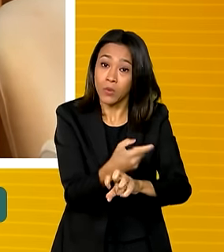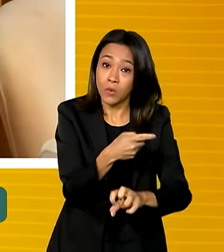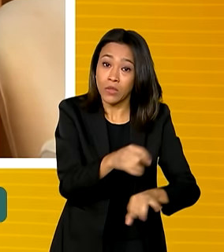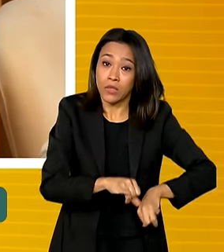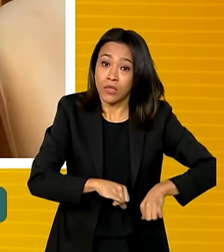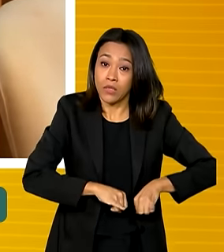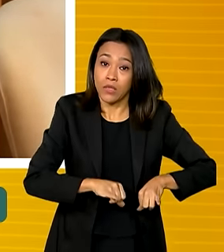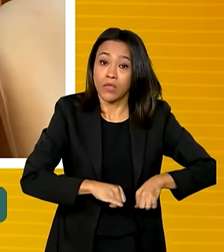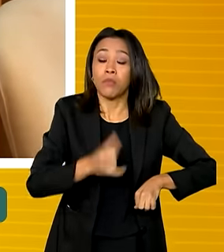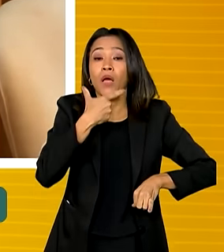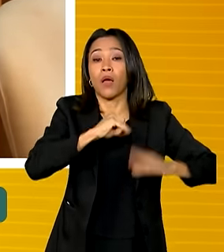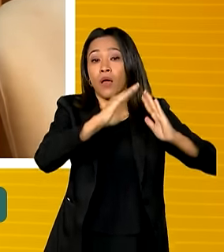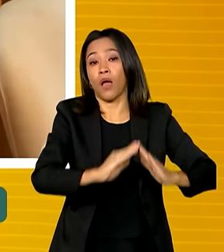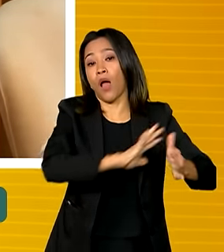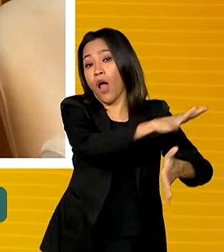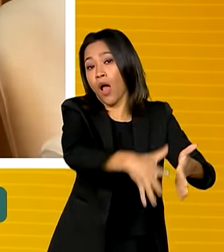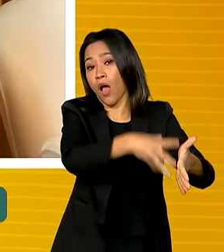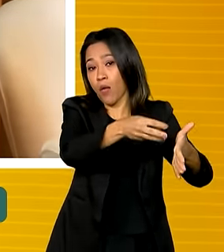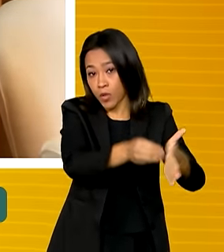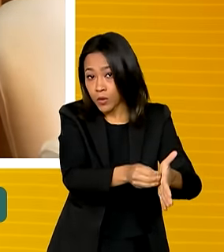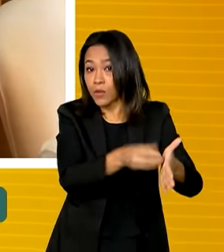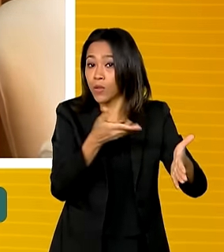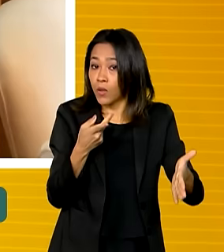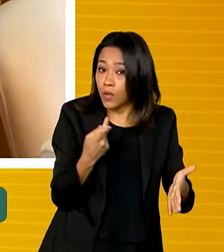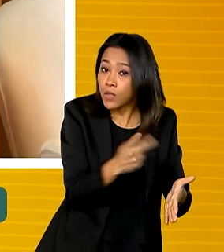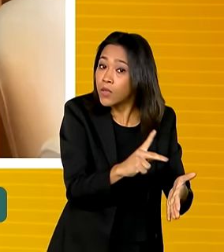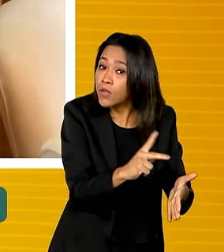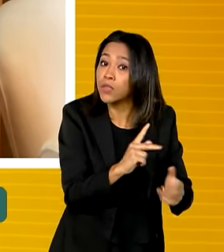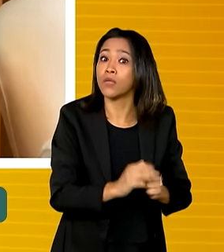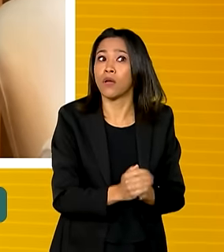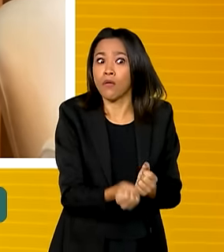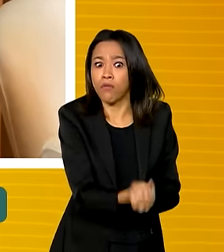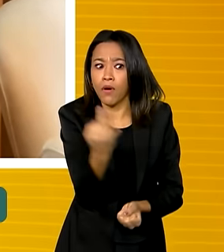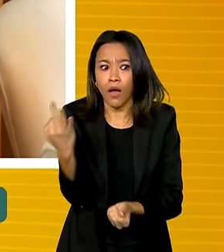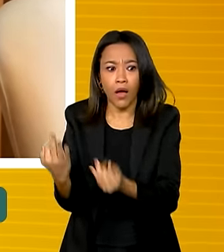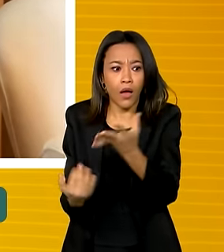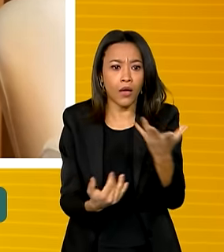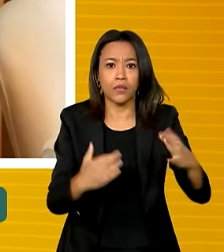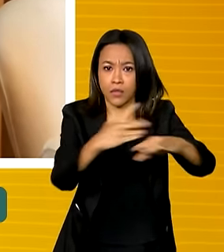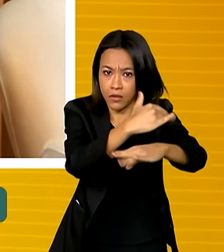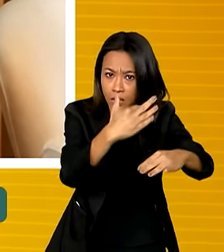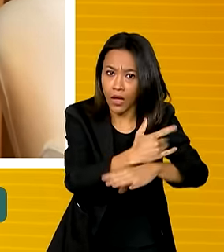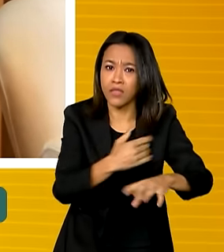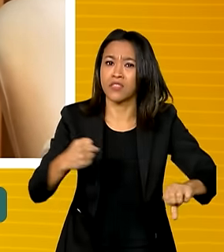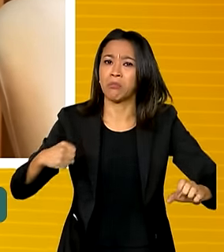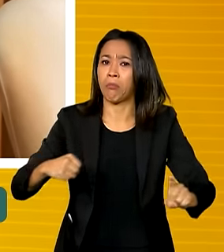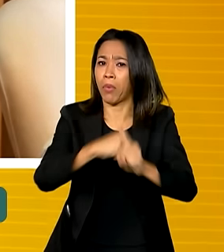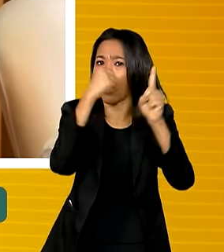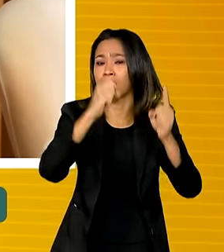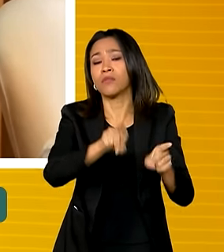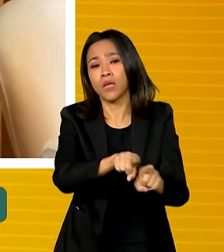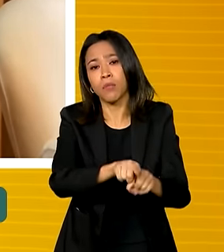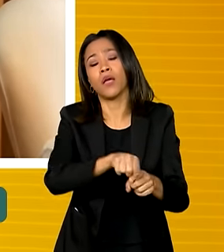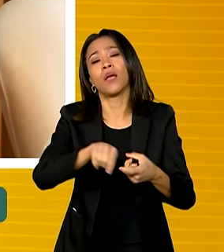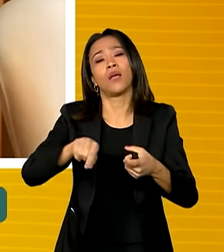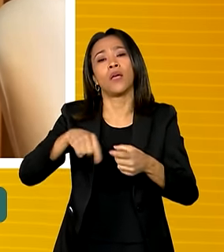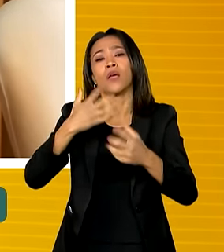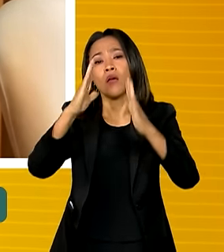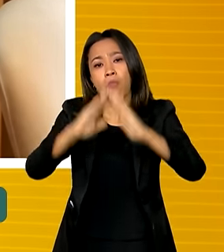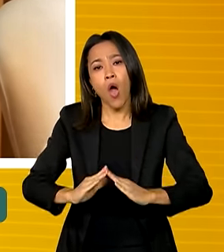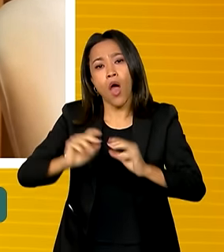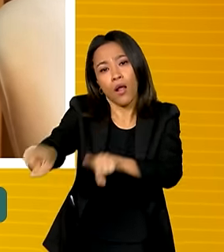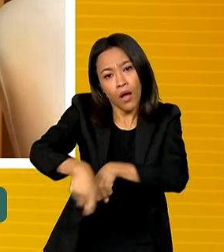da Amazônia, as populações urbanas, mas muitas populações rurais impactadas pela falta de alimentos, pela